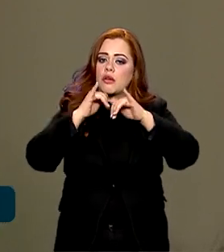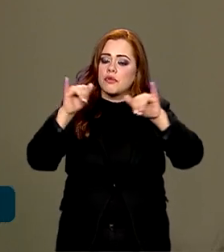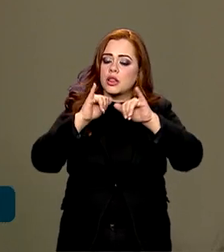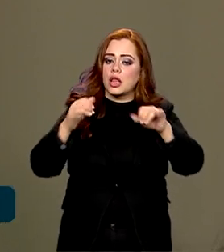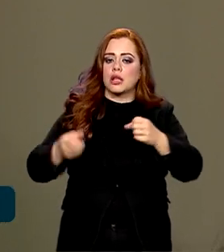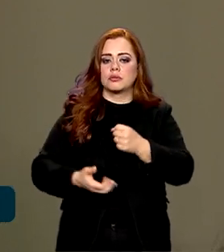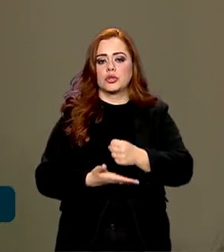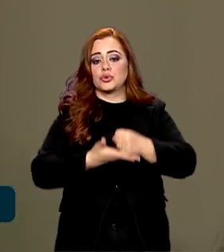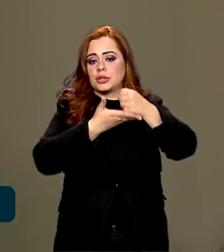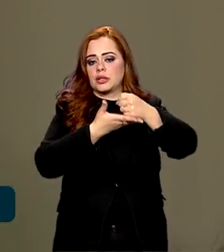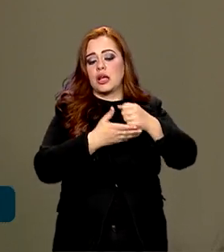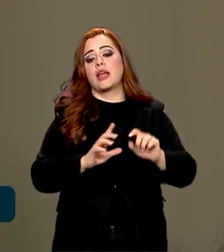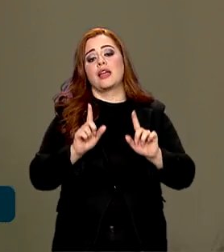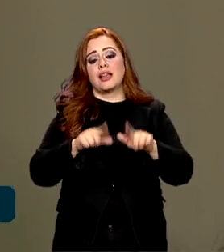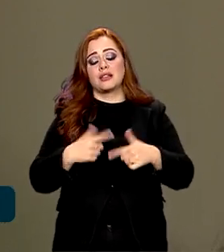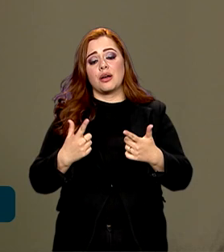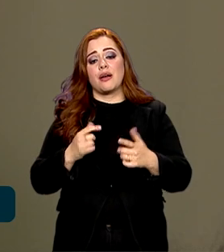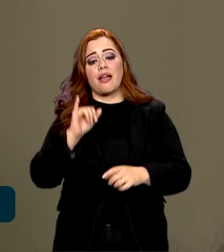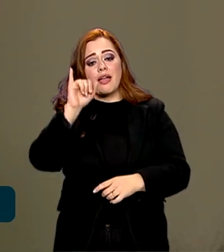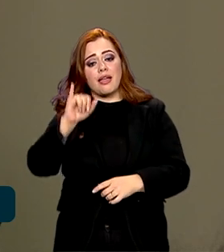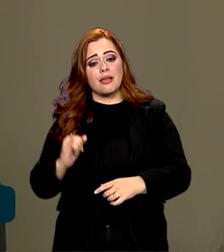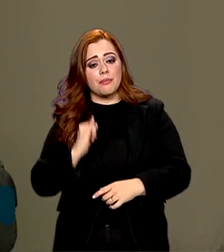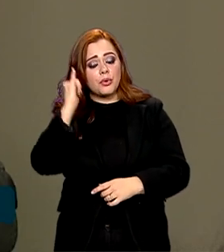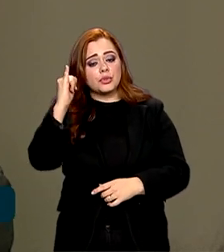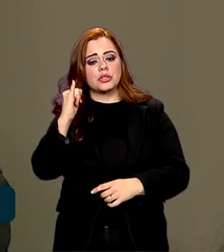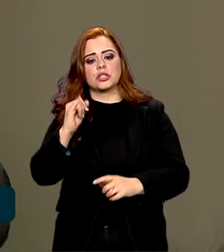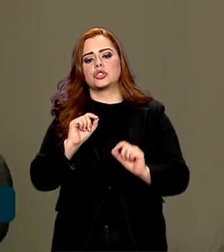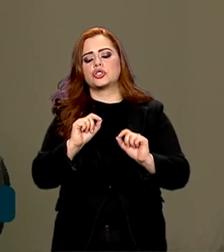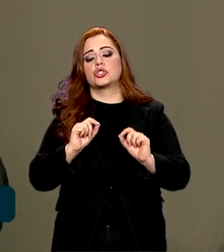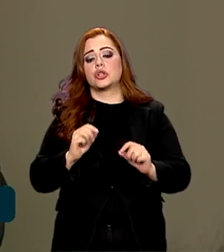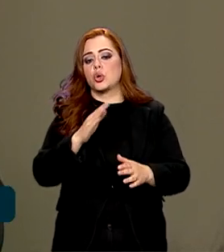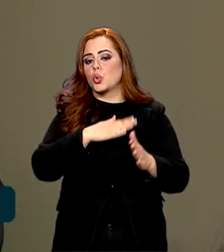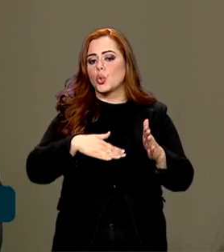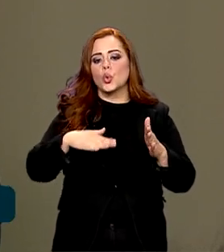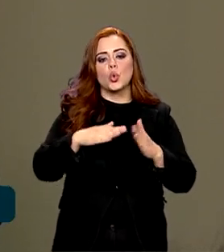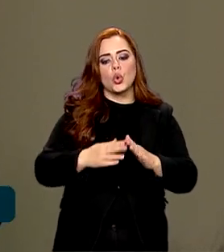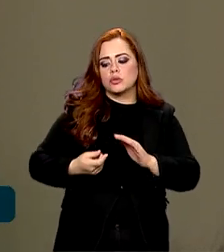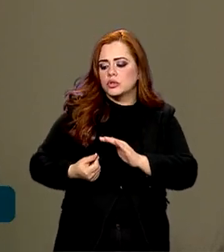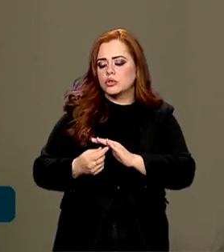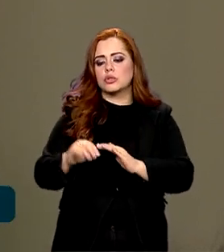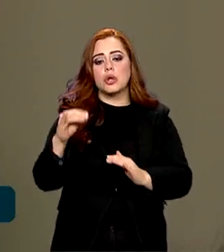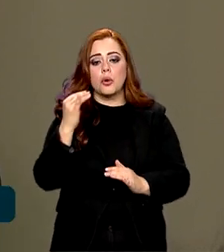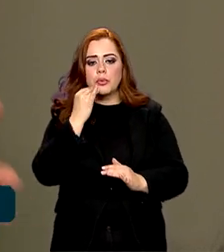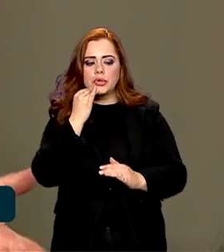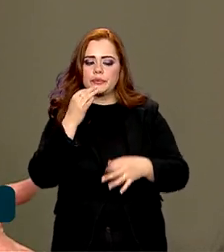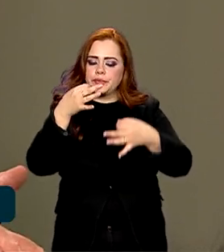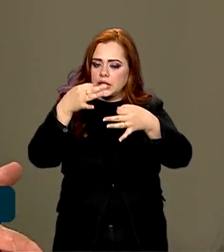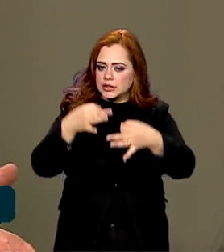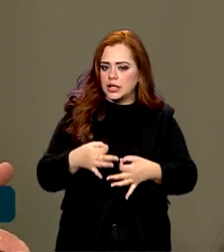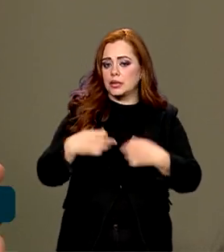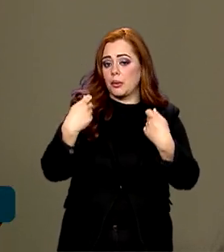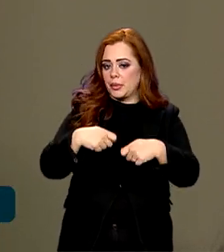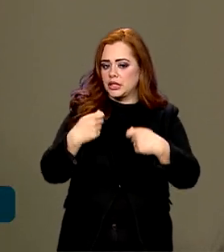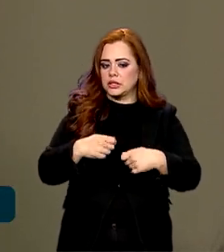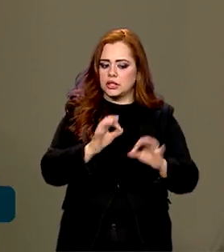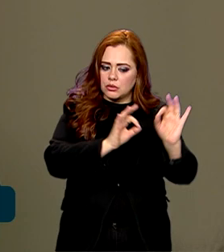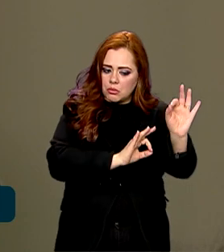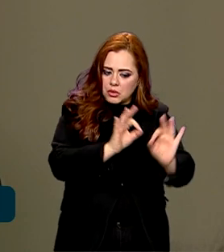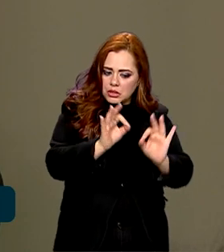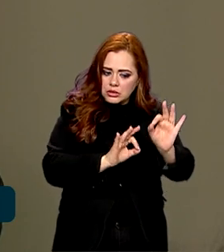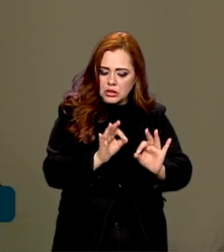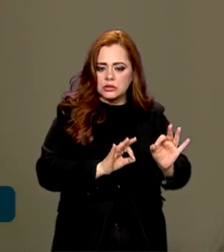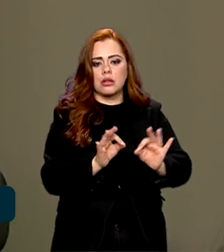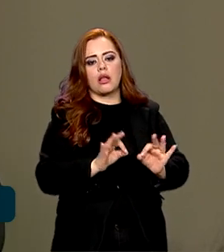sustentabilidade. Então, é fundamental que os investidores tenham essa oportunidade. Obviamente, tem que se fazer o dever de casa, né?